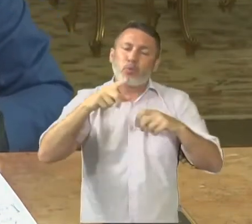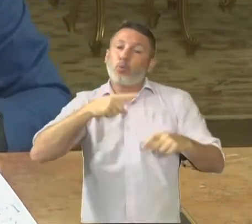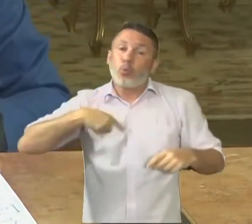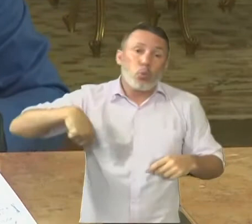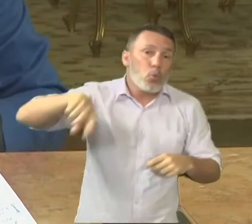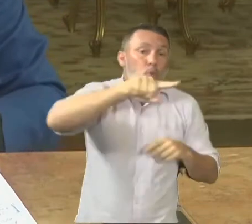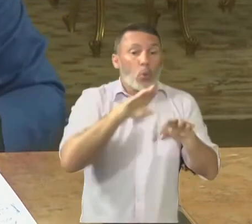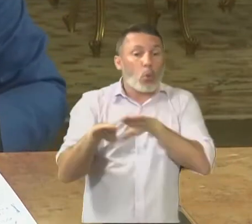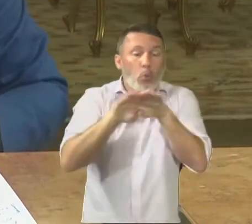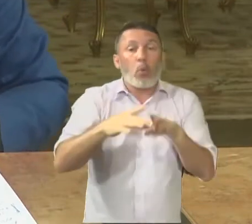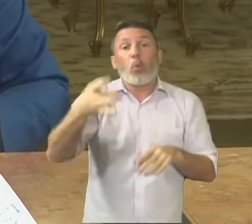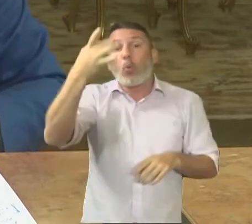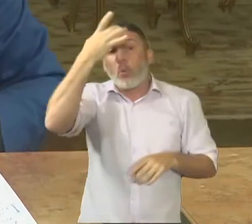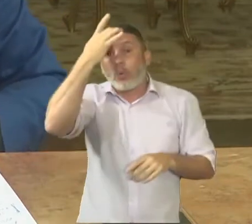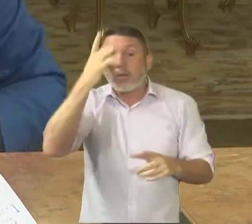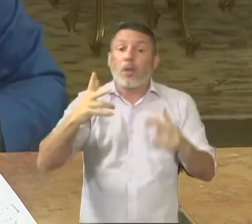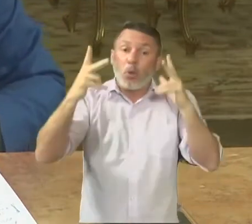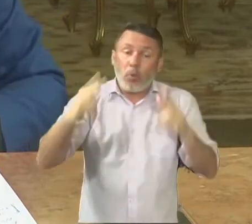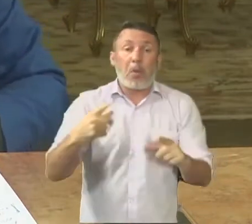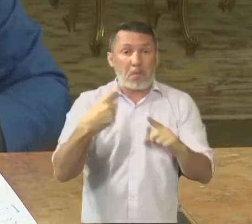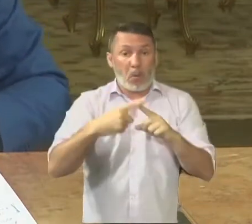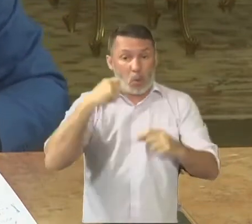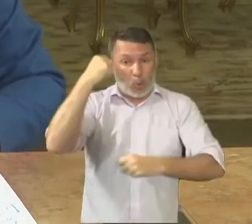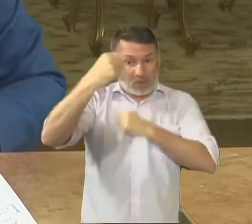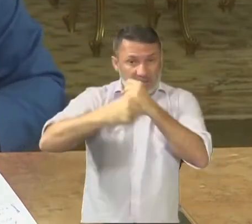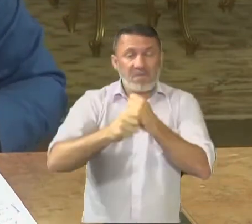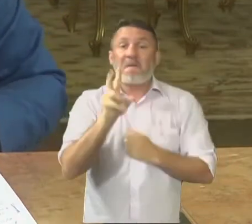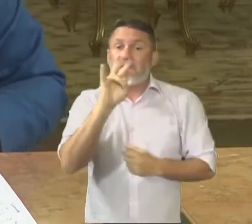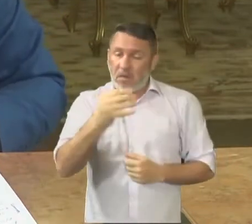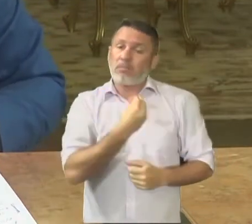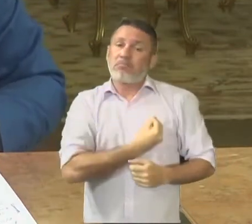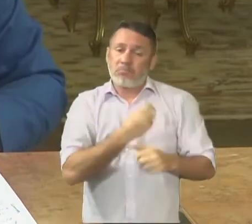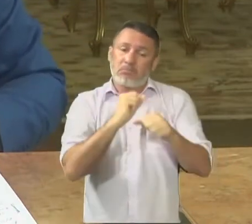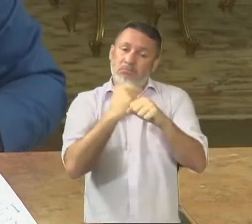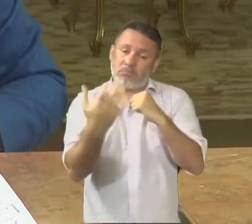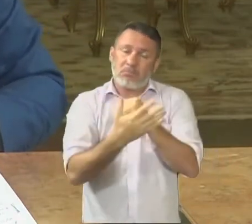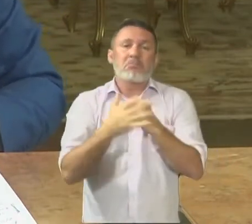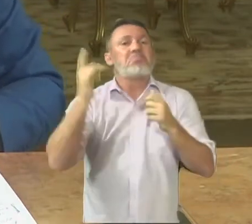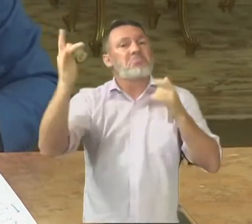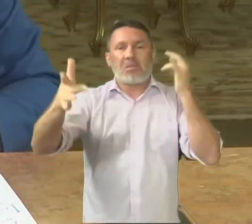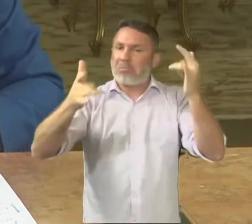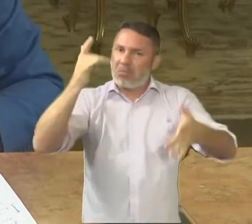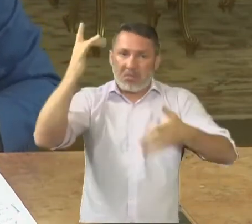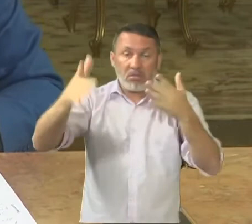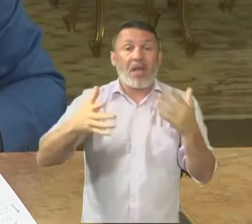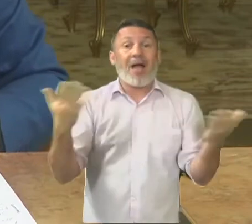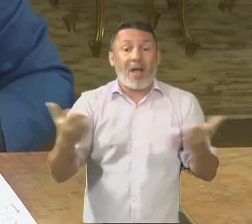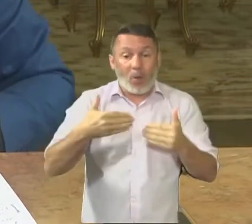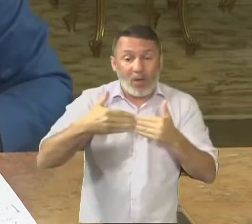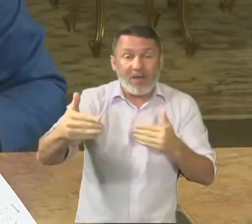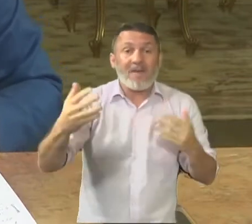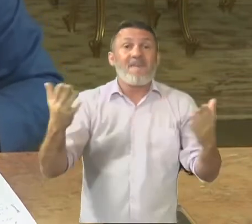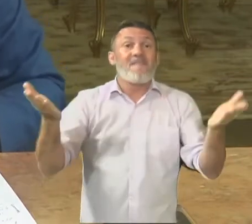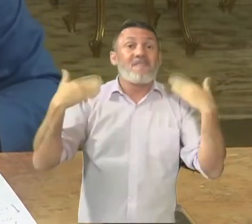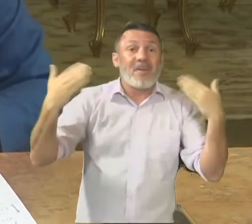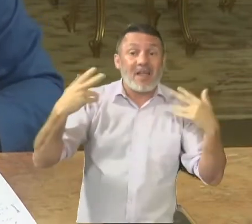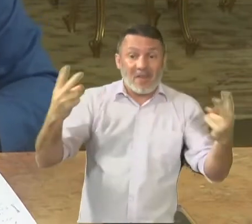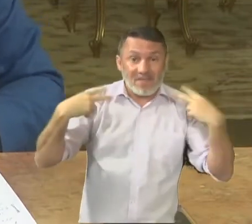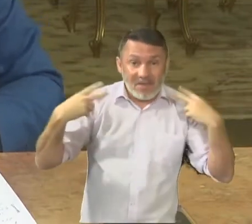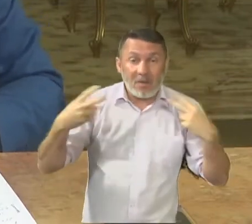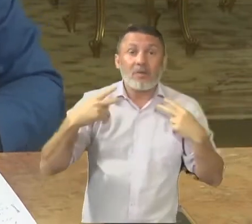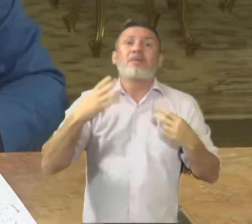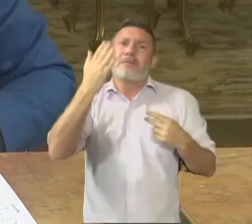vamos viver ainda 2021 com a pandemia, vamos passar um verão agora, que é um verão que pode induzir a mais